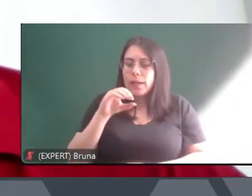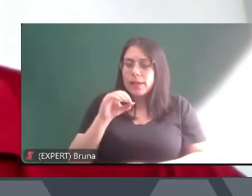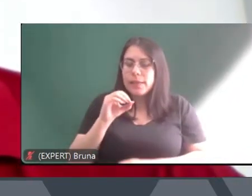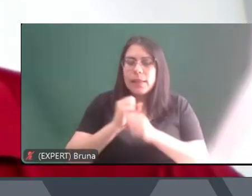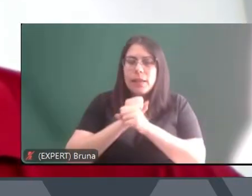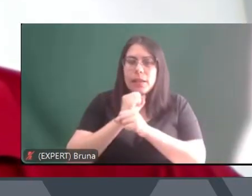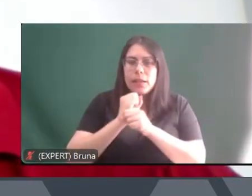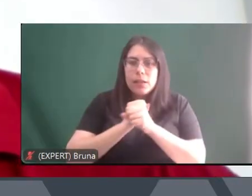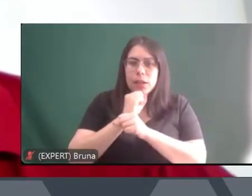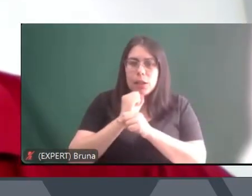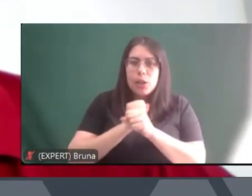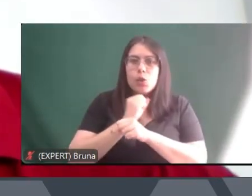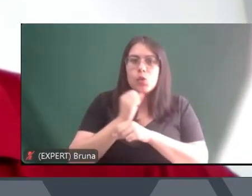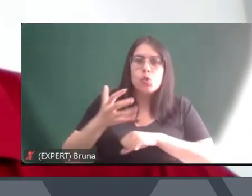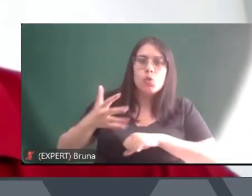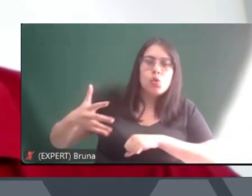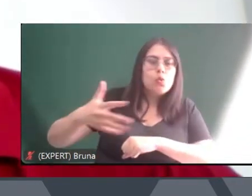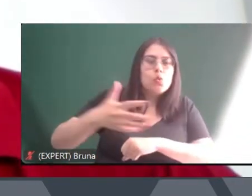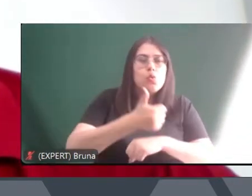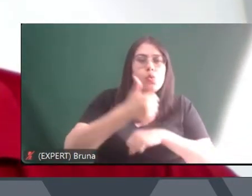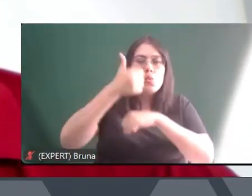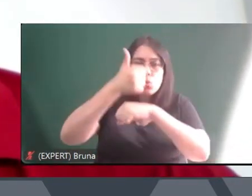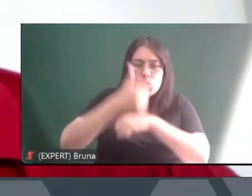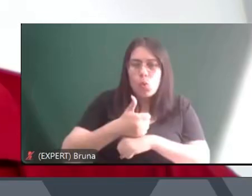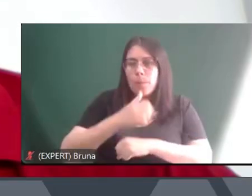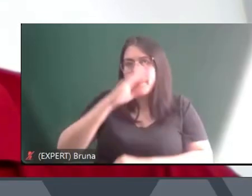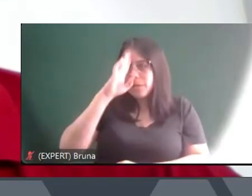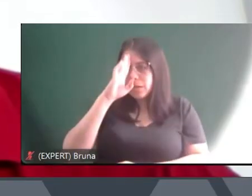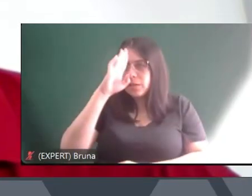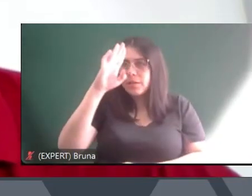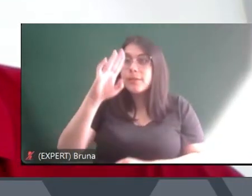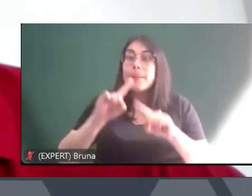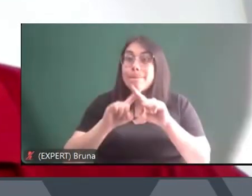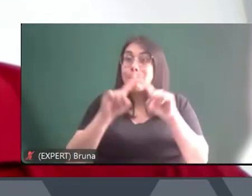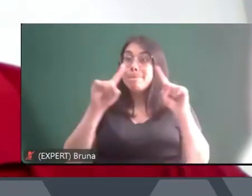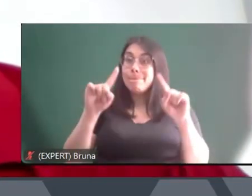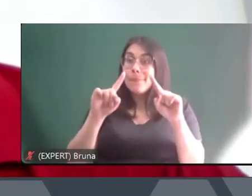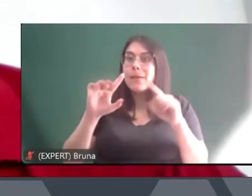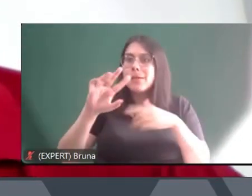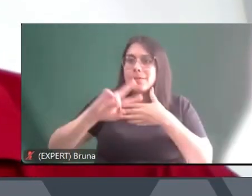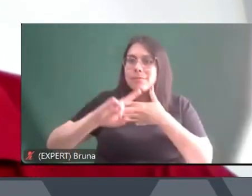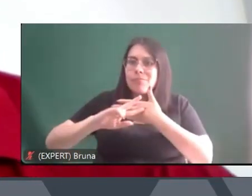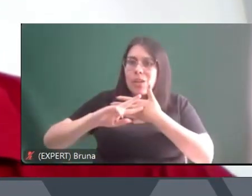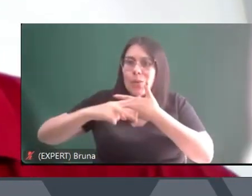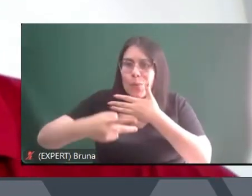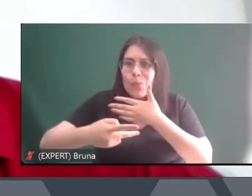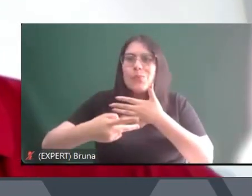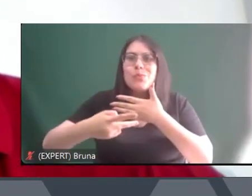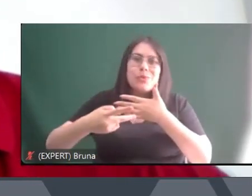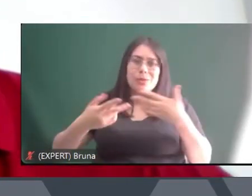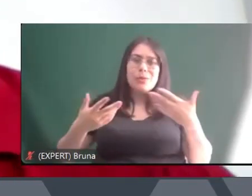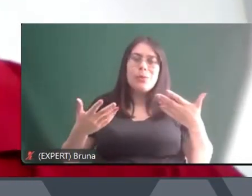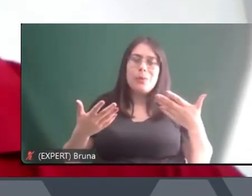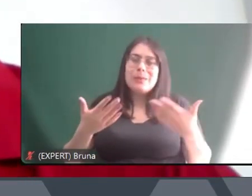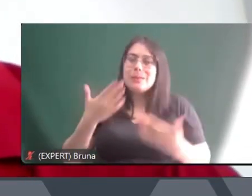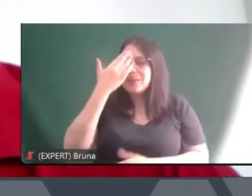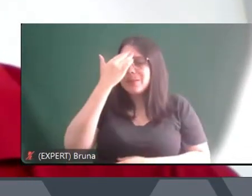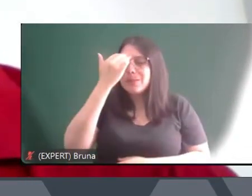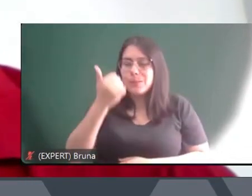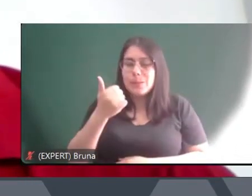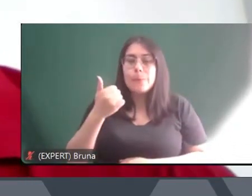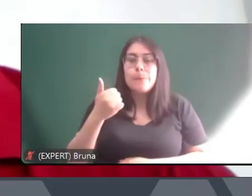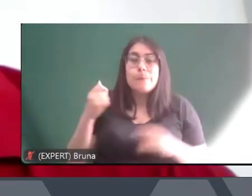os desdobramentos não param de acontecer e parece que a história nunca teve tão atual e tão